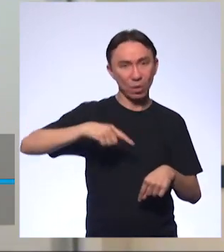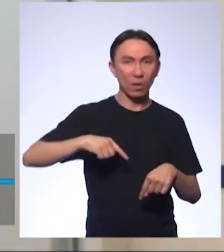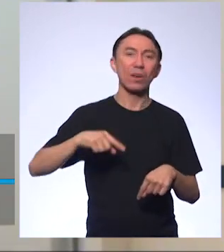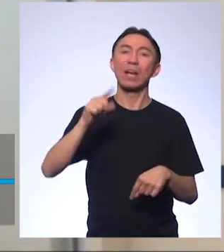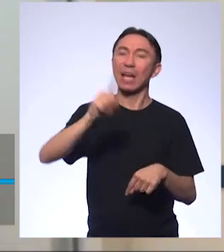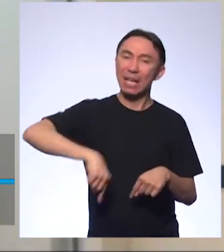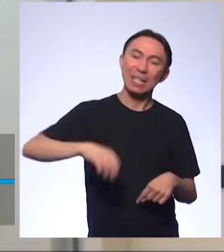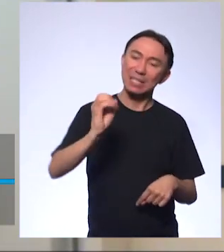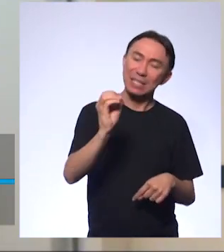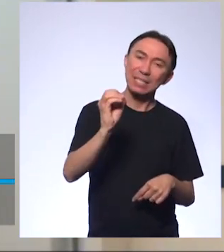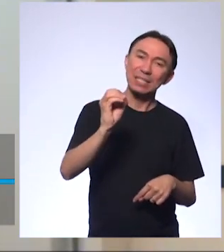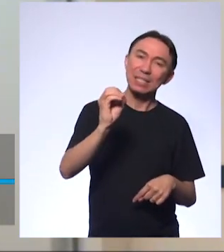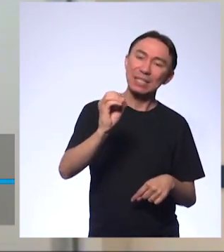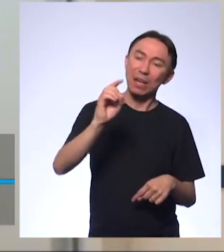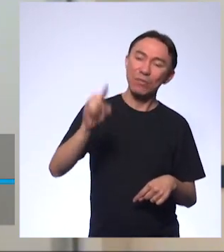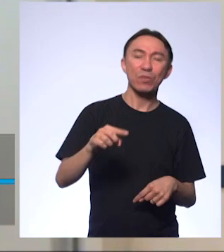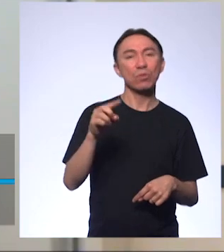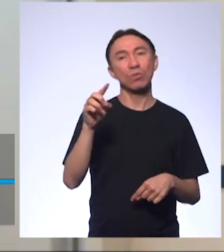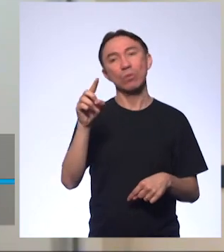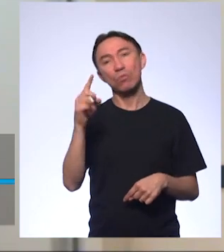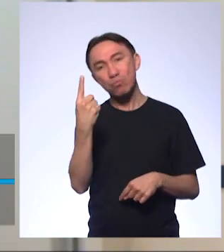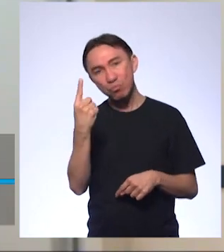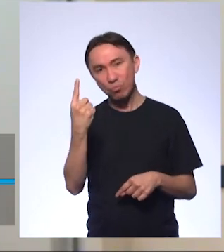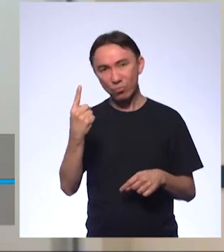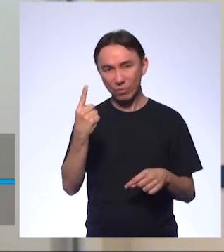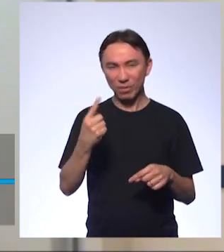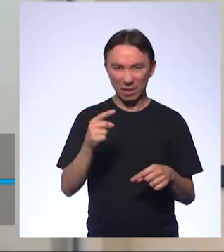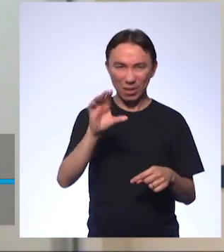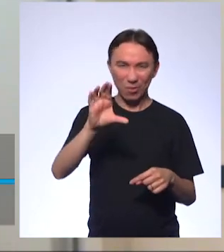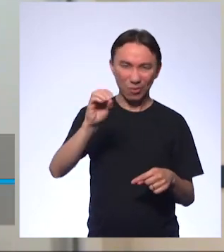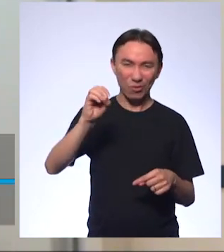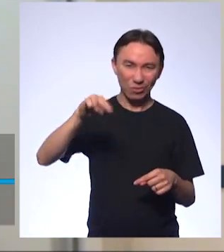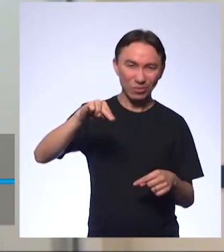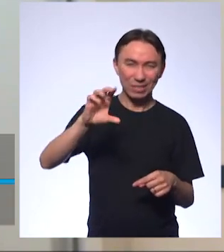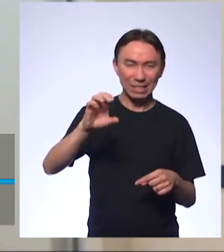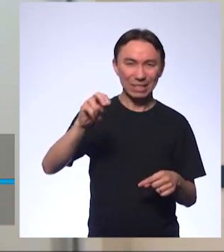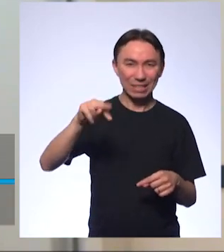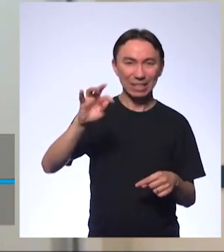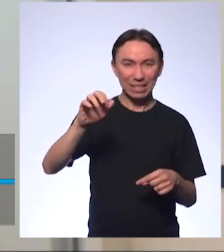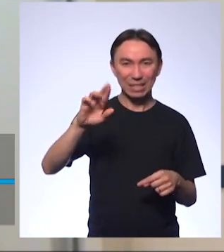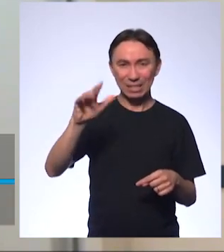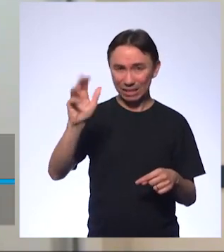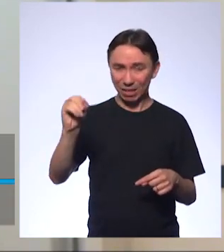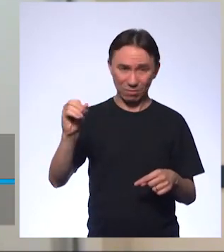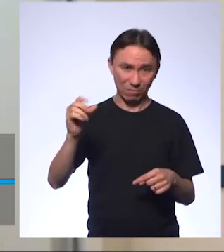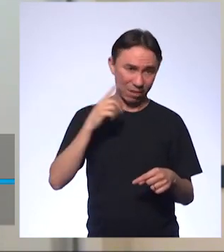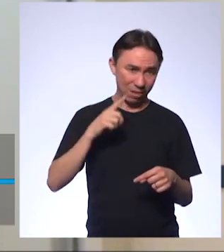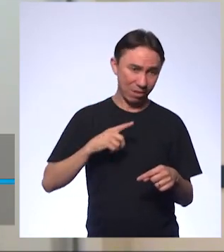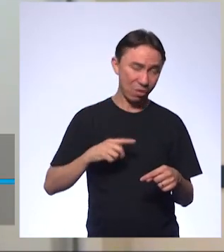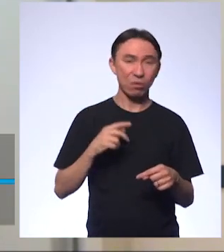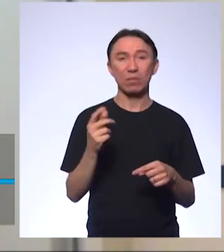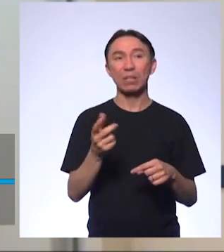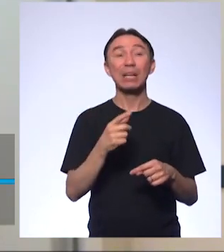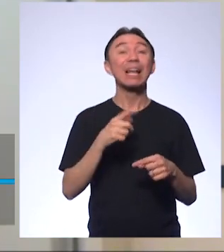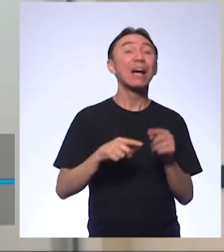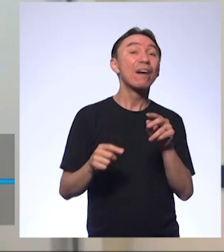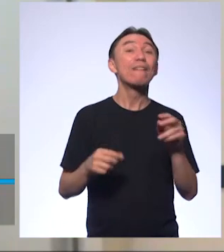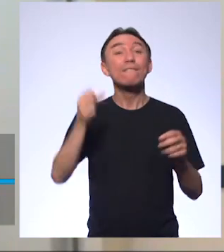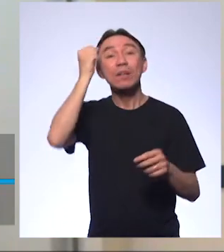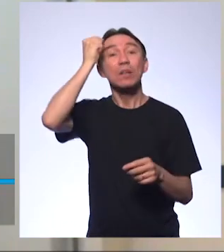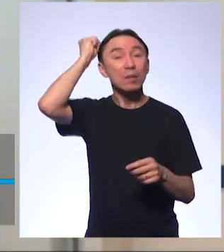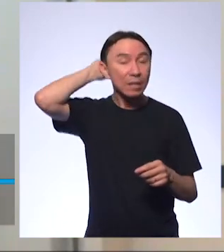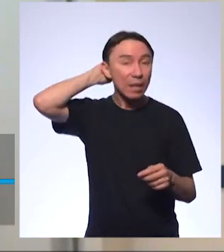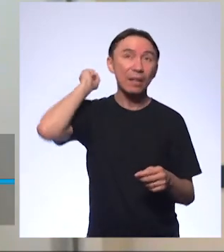,1, né? 1 vezes 10 dá menos 1. 0,01. Então, números todos com 1. No vestibular ele vai dar 0